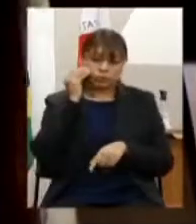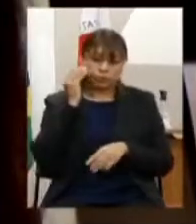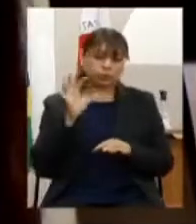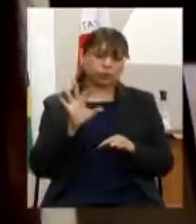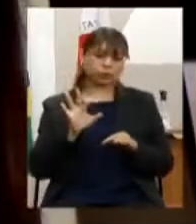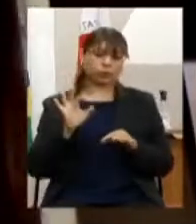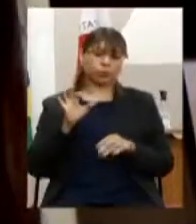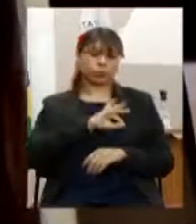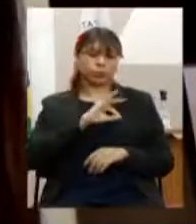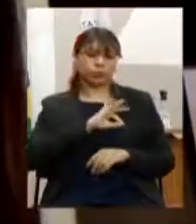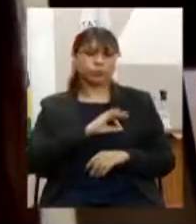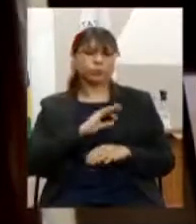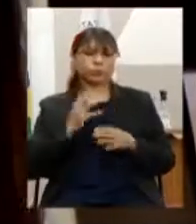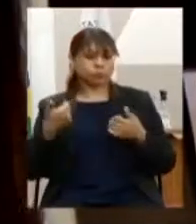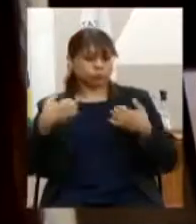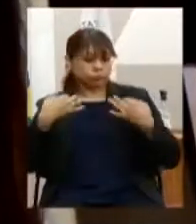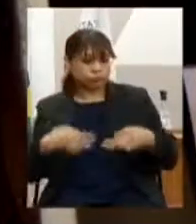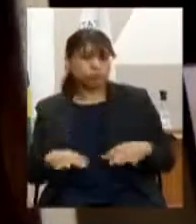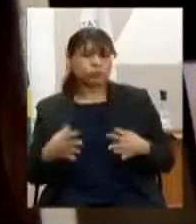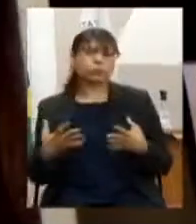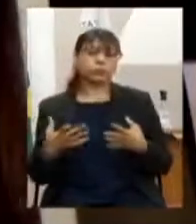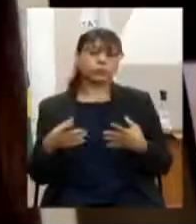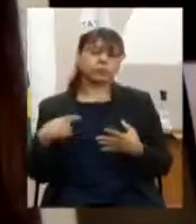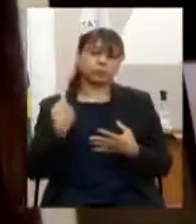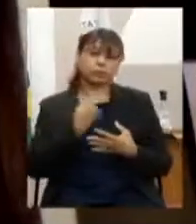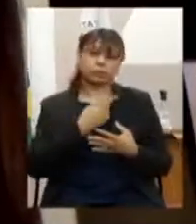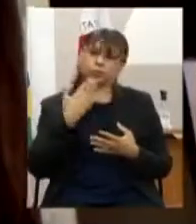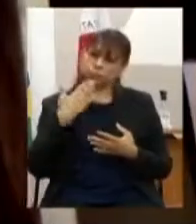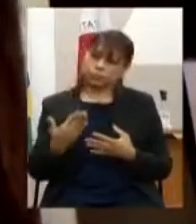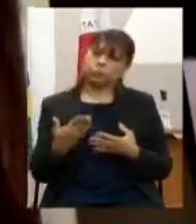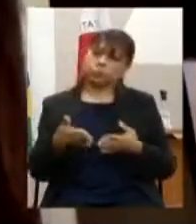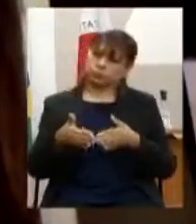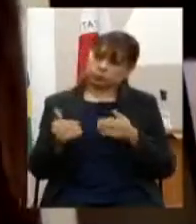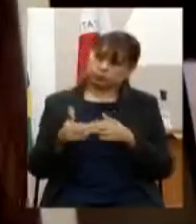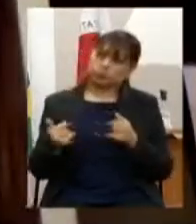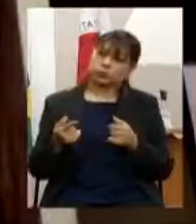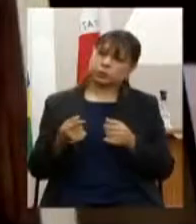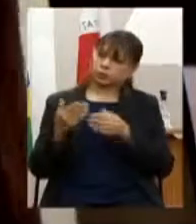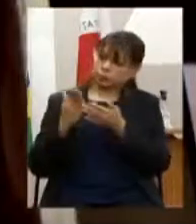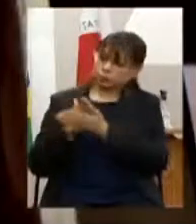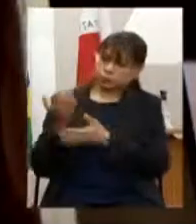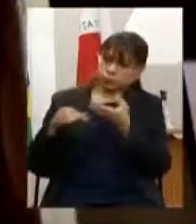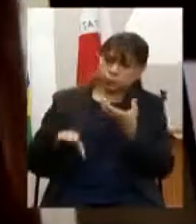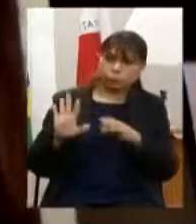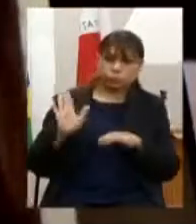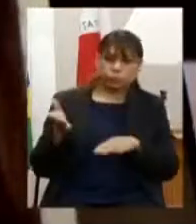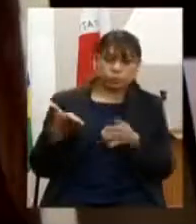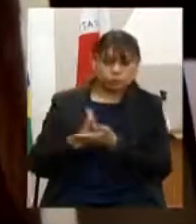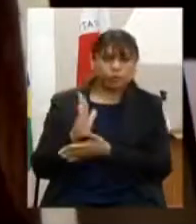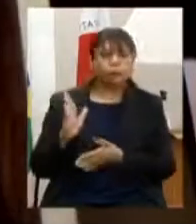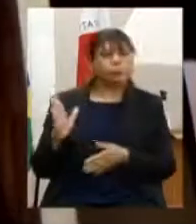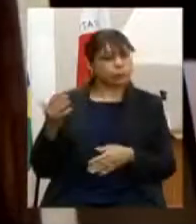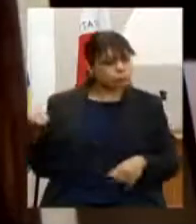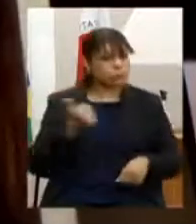eficiente é mistério que se faça a nomeação dos aprovados na referida função